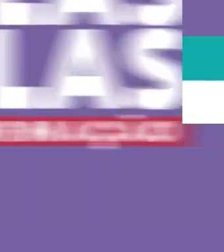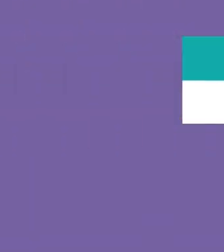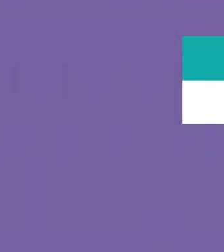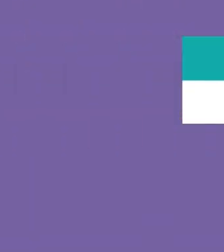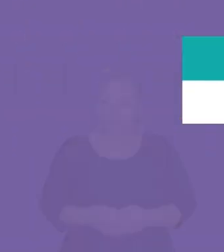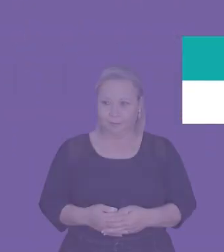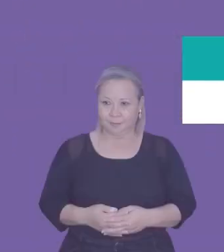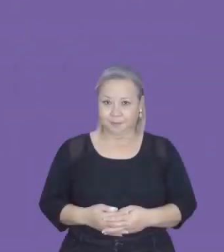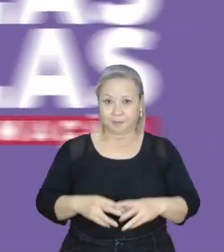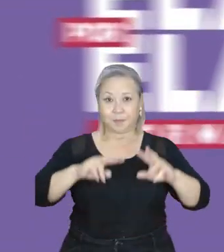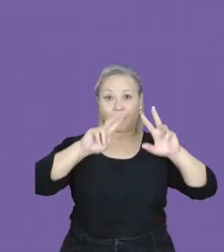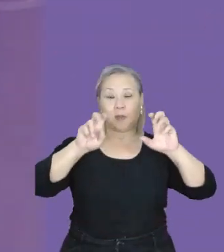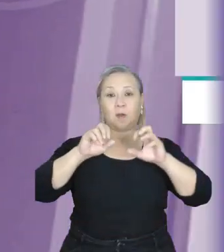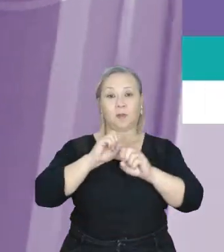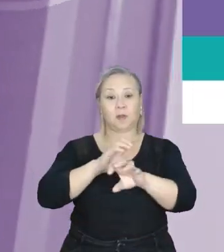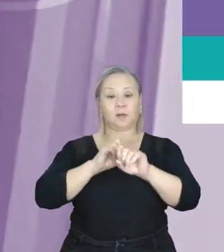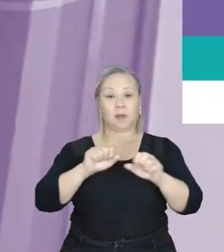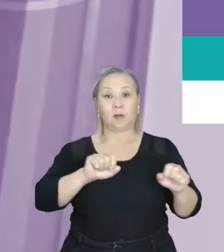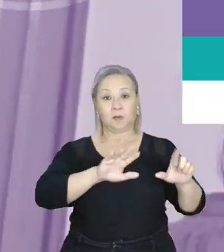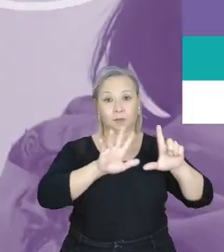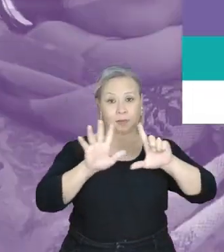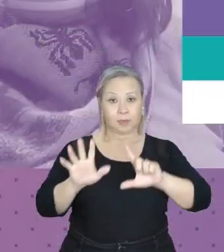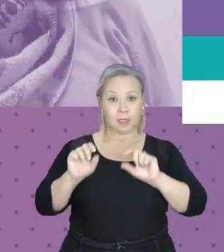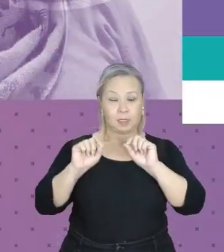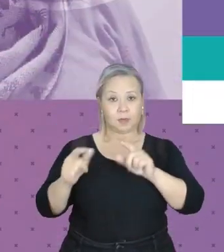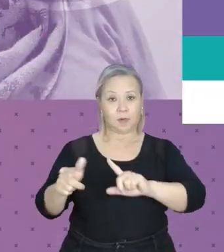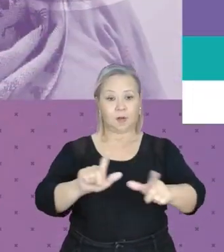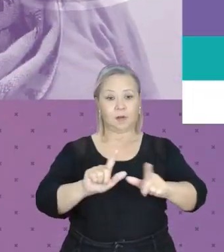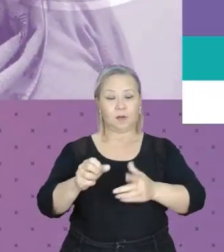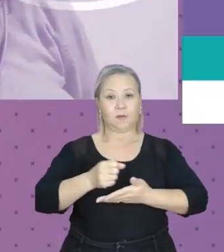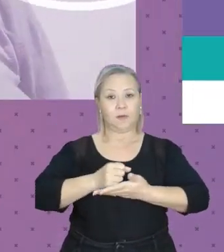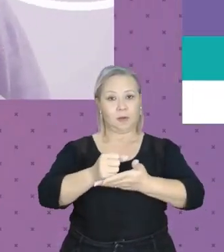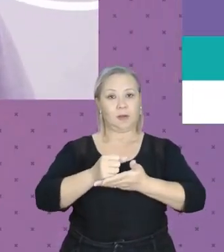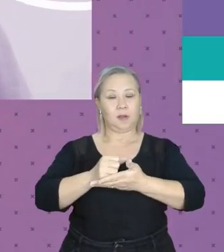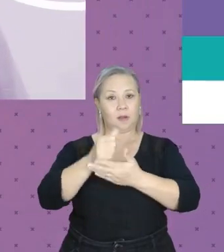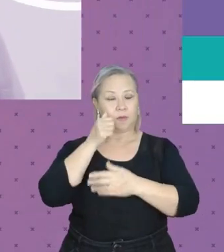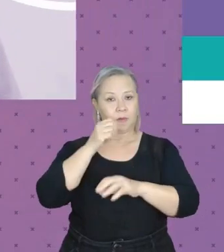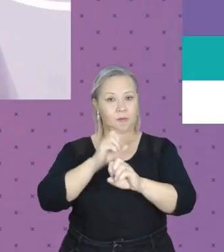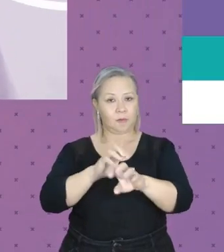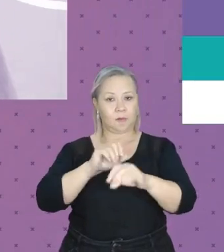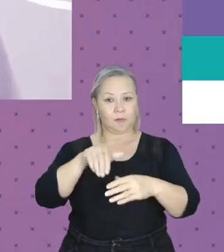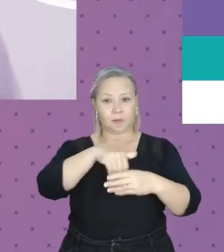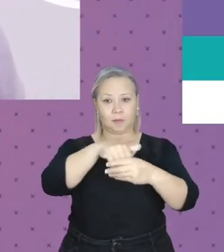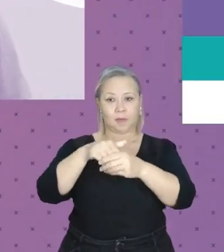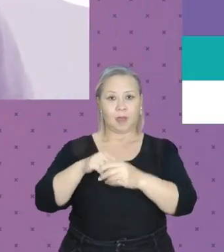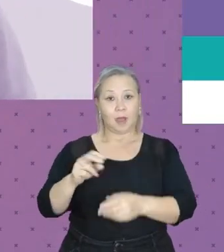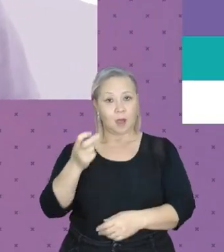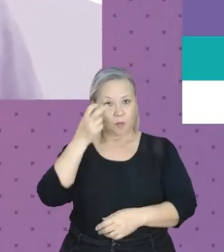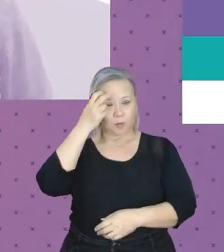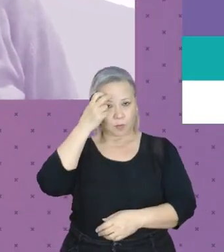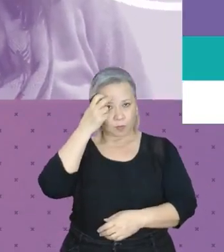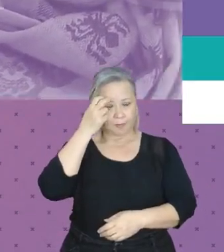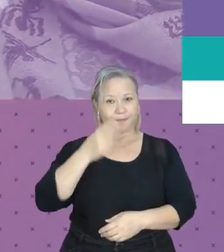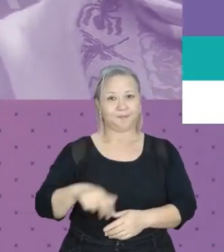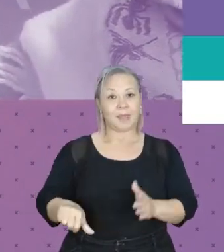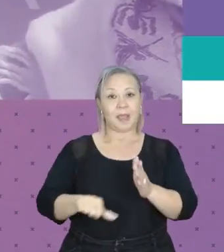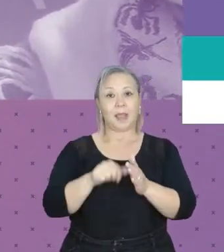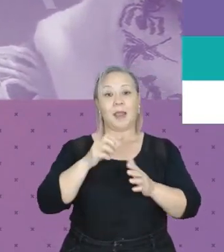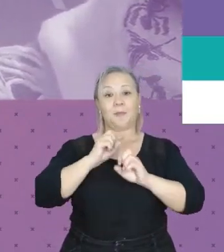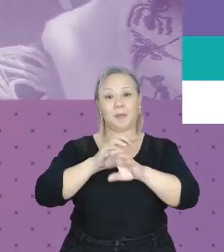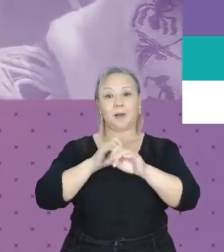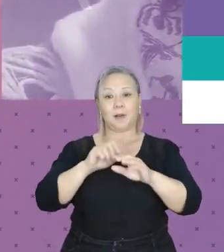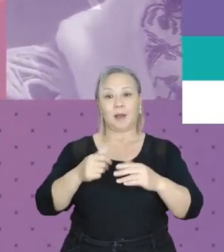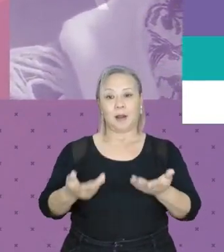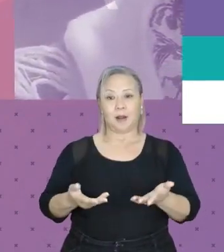O tema das aulas desta semana no TV Elas por Elas Formação Eleições é cultura. E a primeira aula será